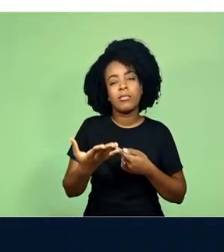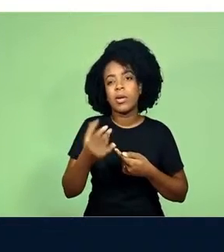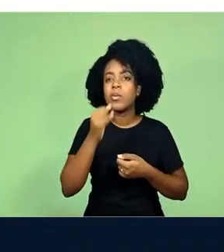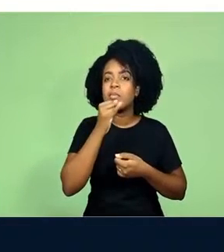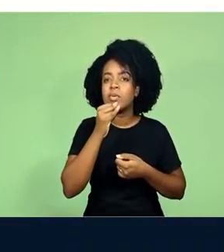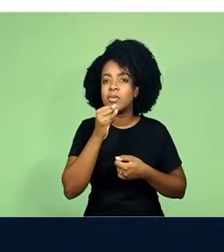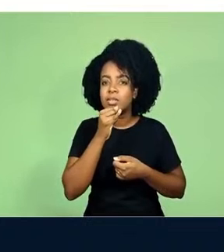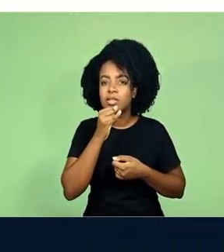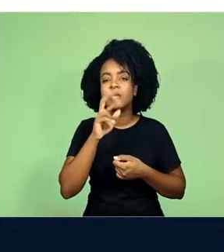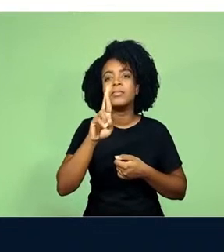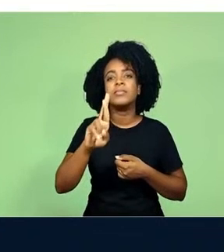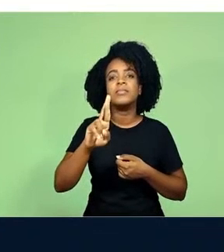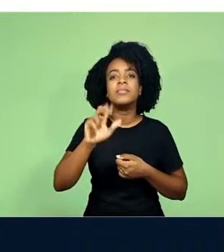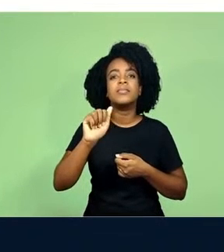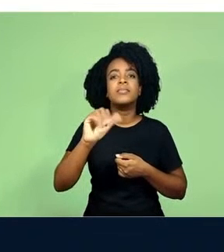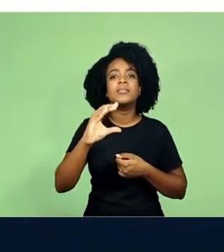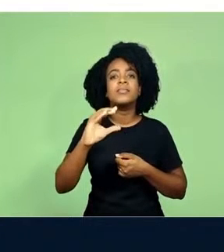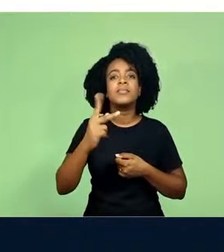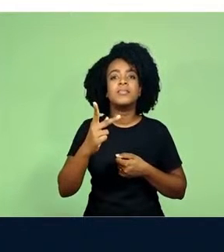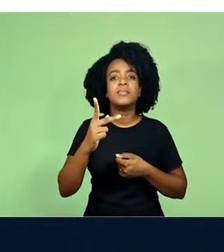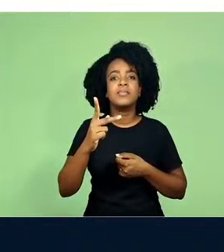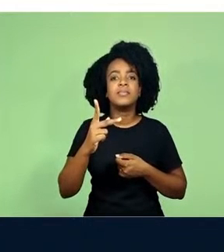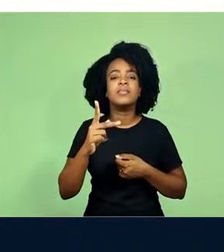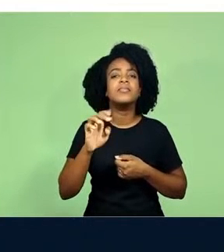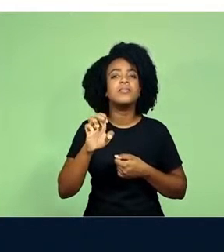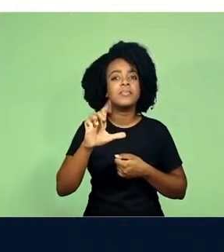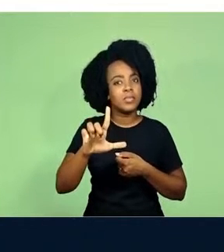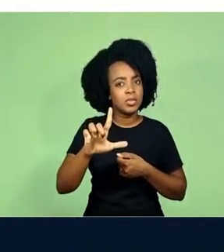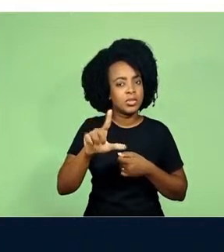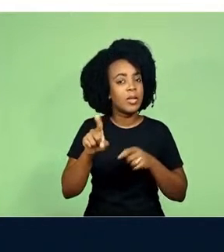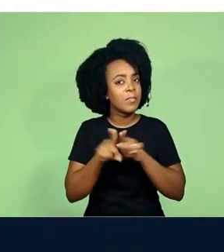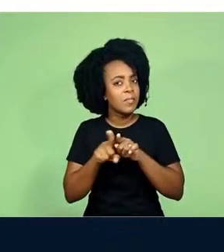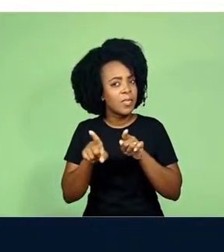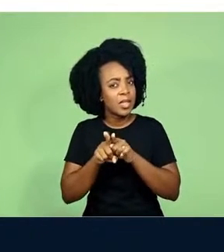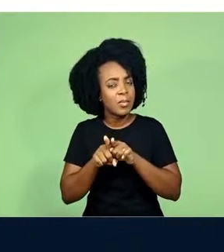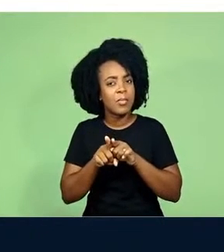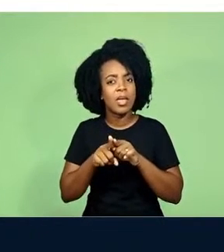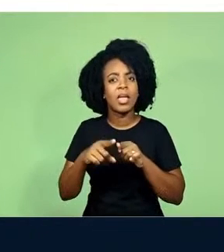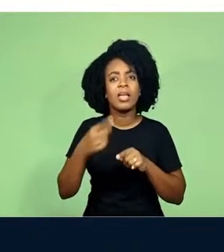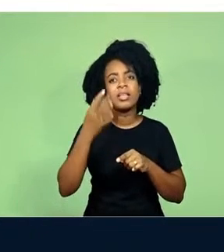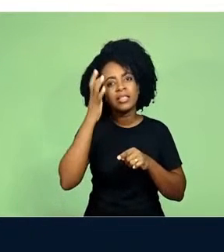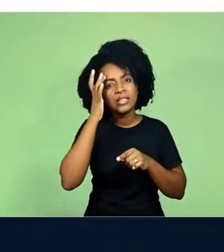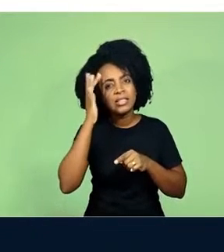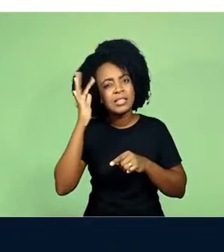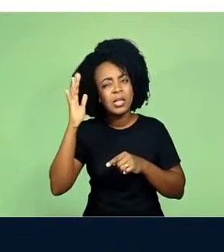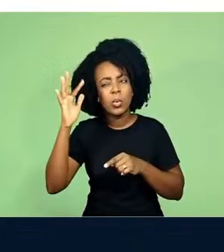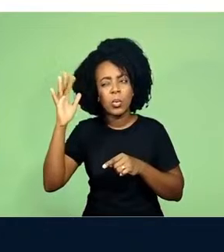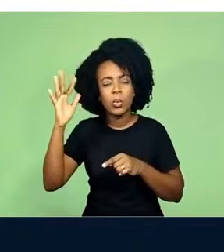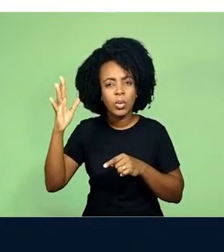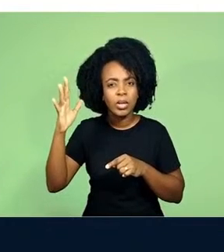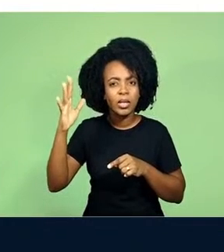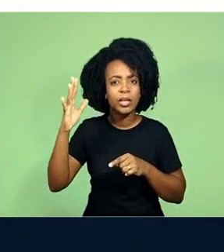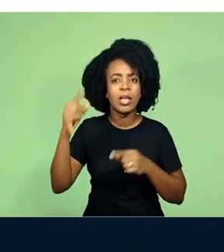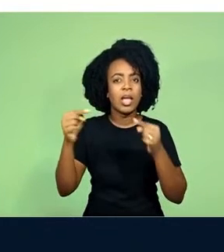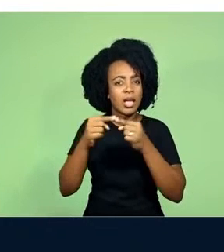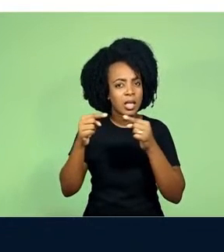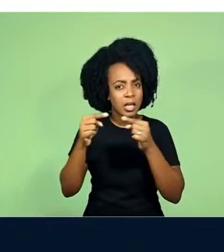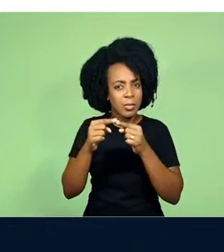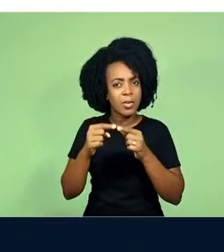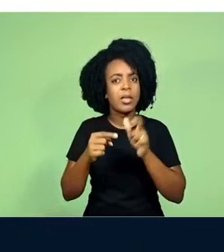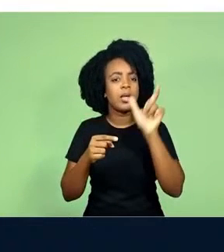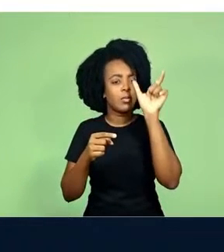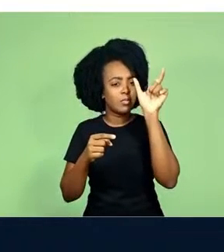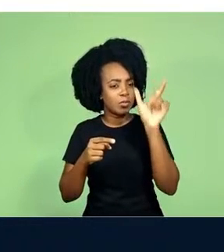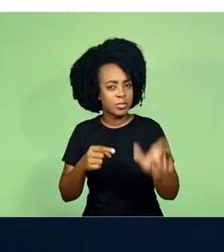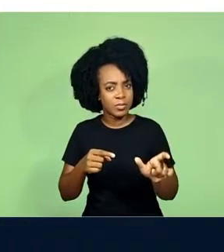como a Rachel, o personagem Rachel, e também de onde se tiram as teorias em relação ao próprio